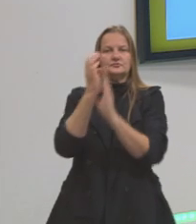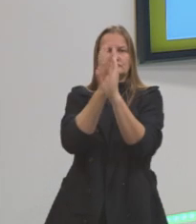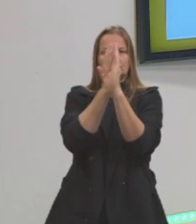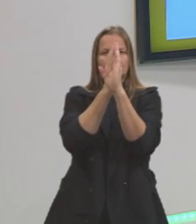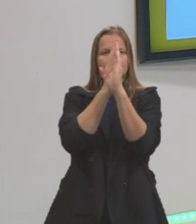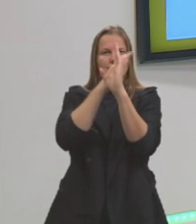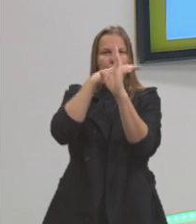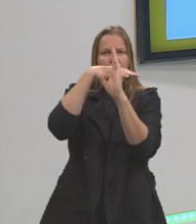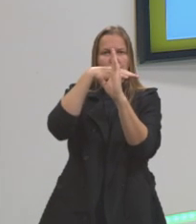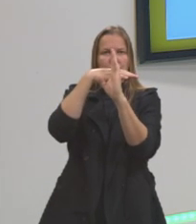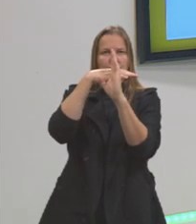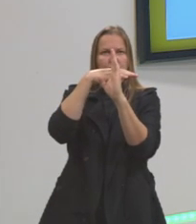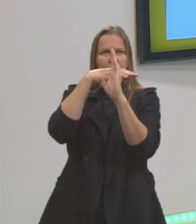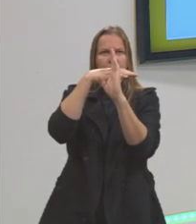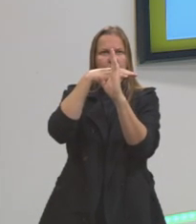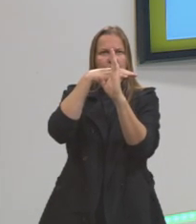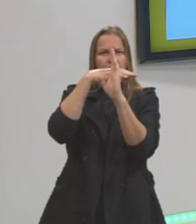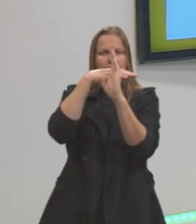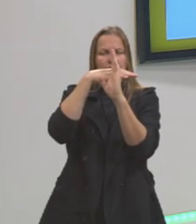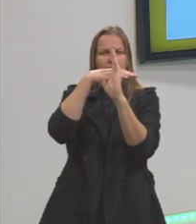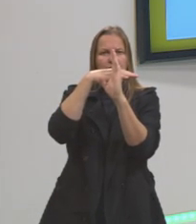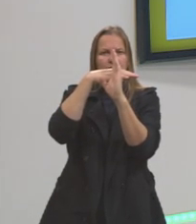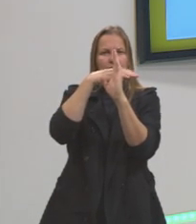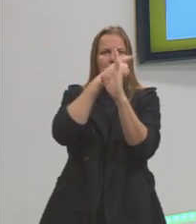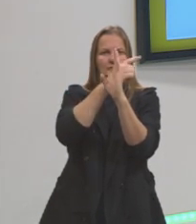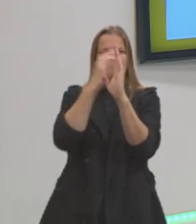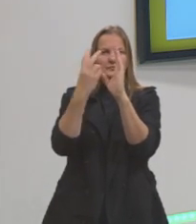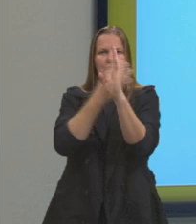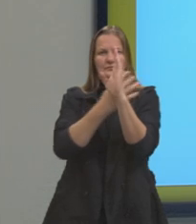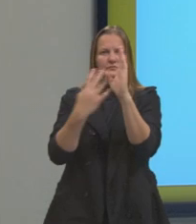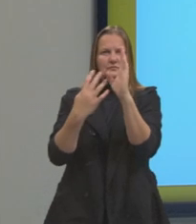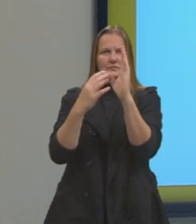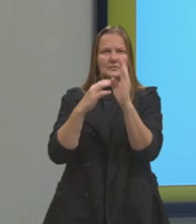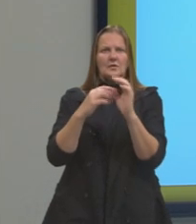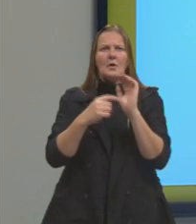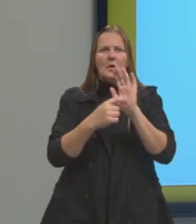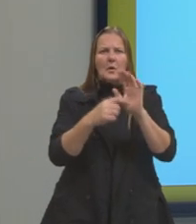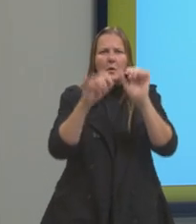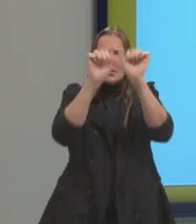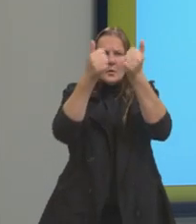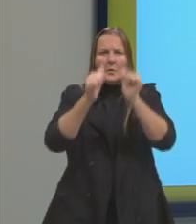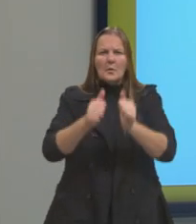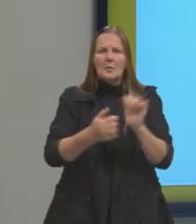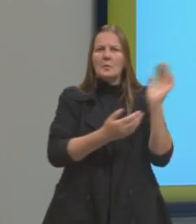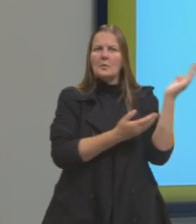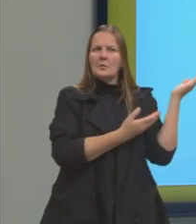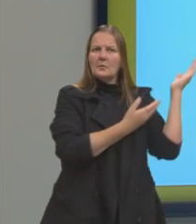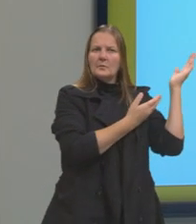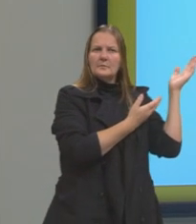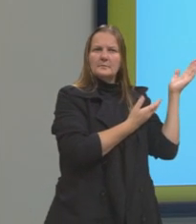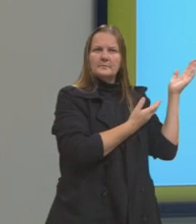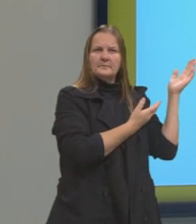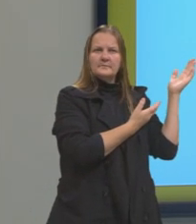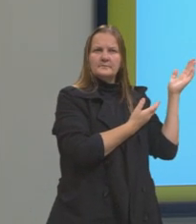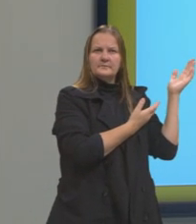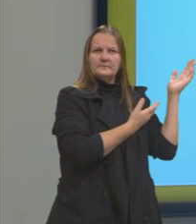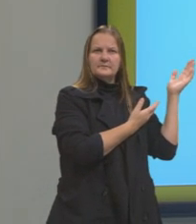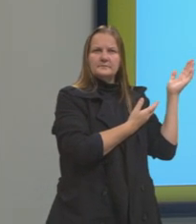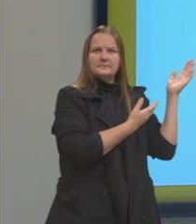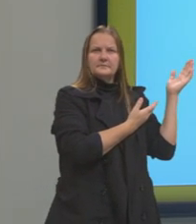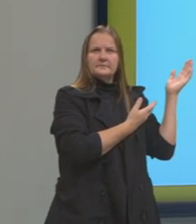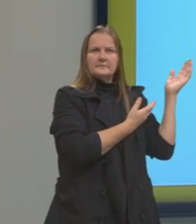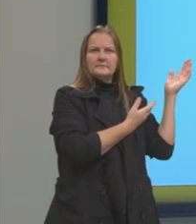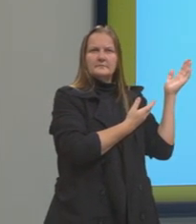Quadrante um, dois, três e quatro. Aqui eu vou mostrar na primeira imagem, então, no plano cartesiano simplificado,